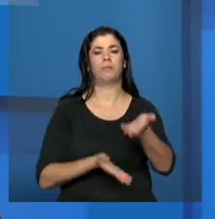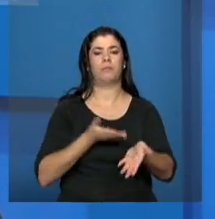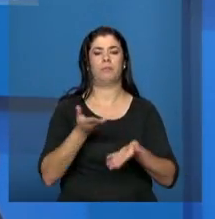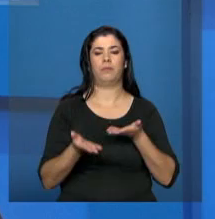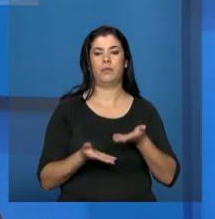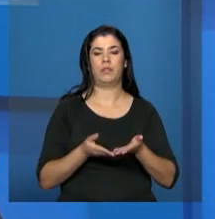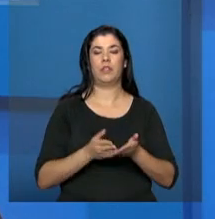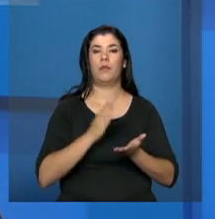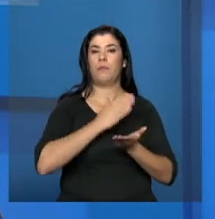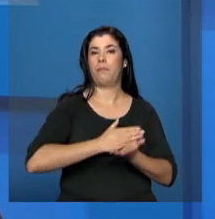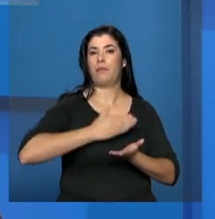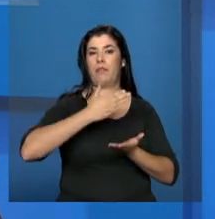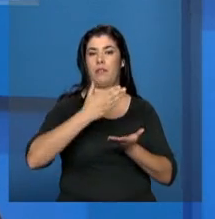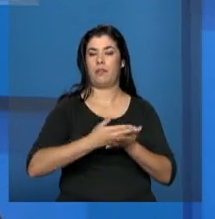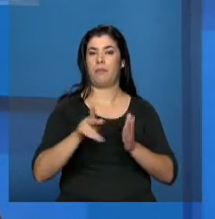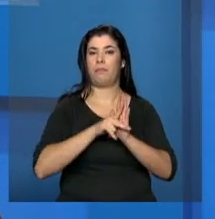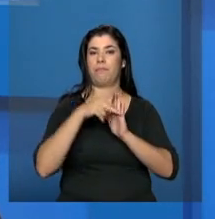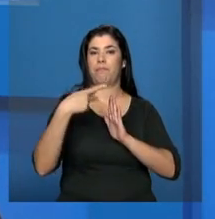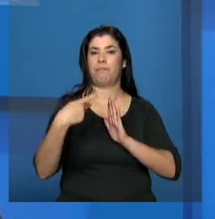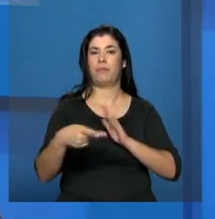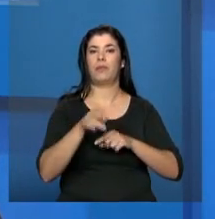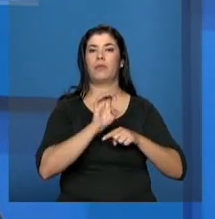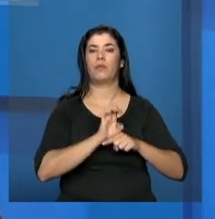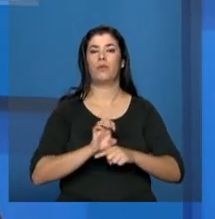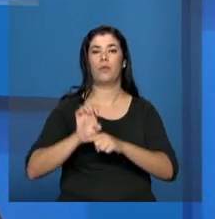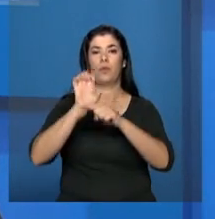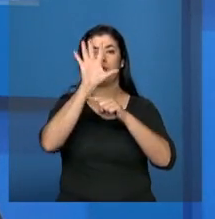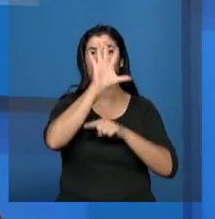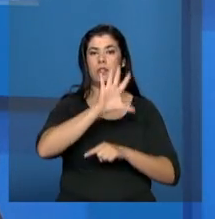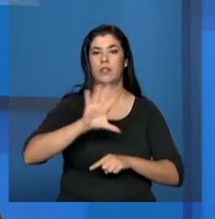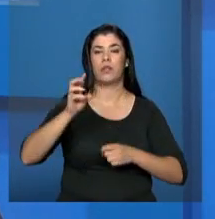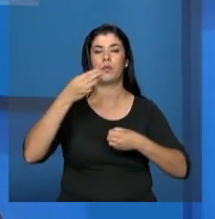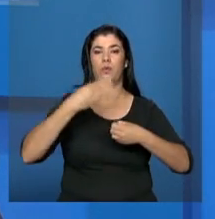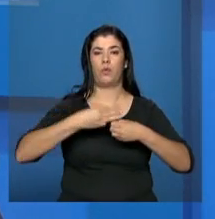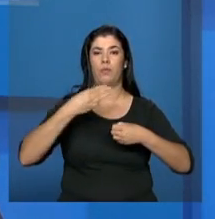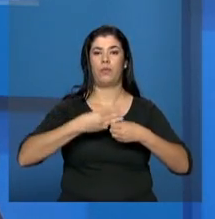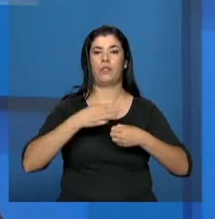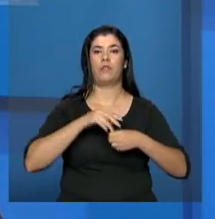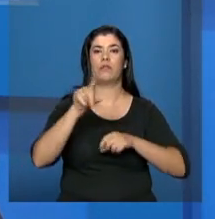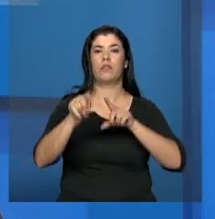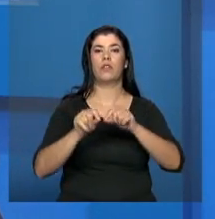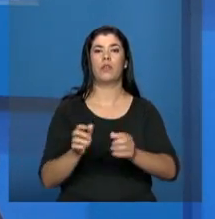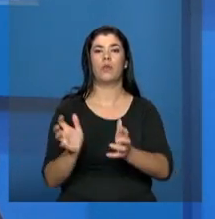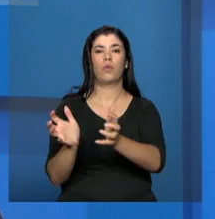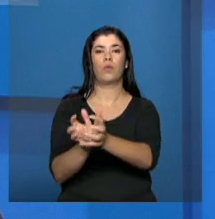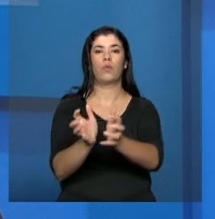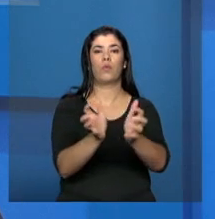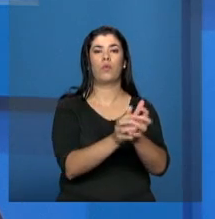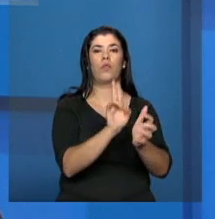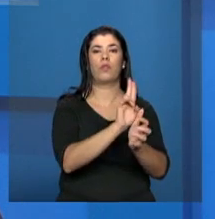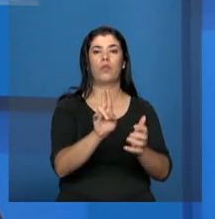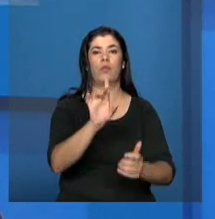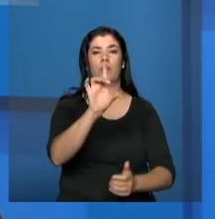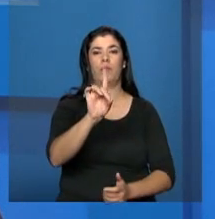para a etapa estadual, os municípios indicam delegações que devem também